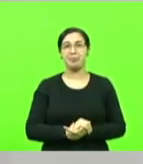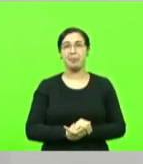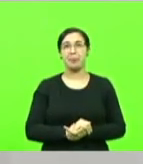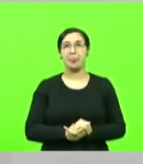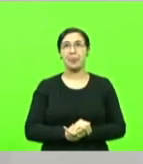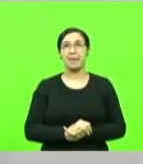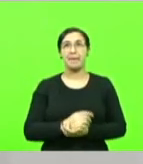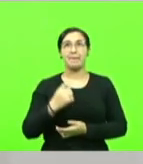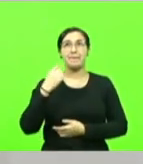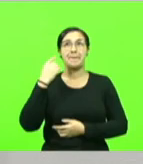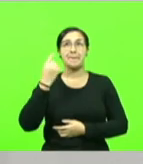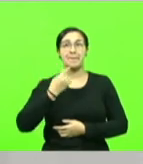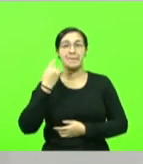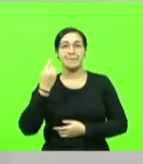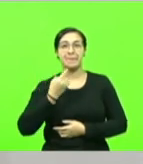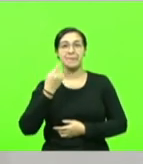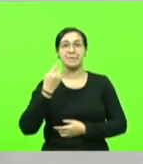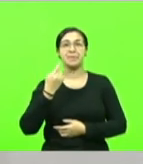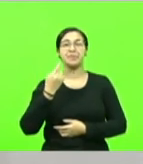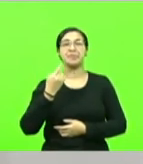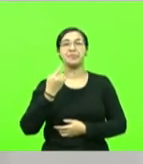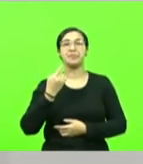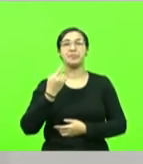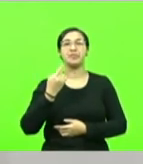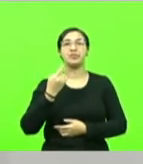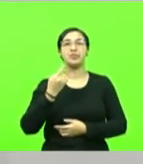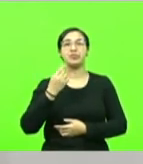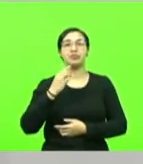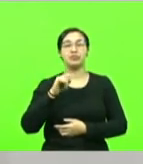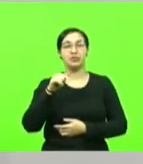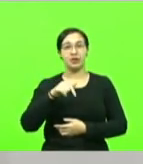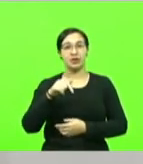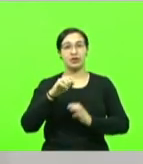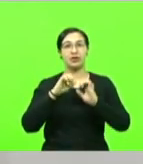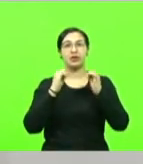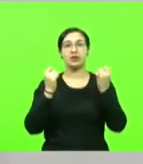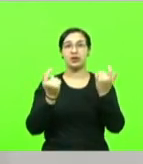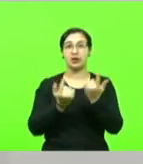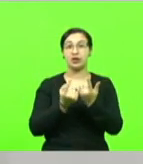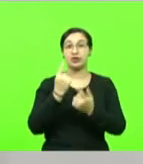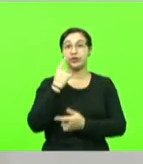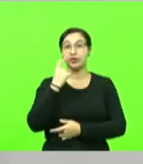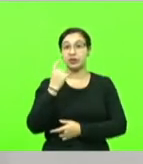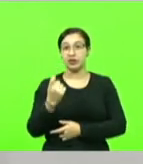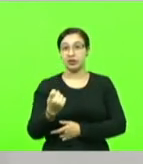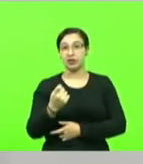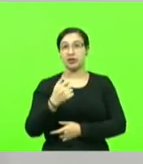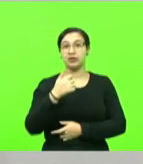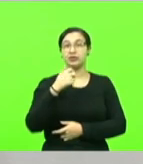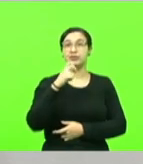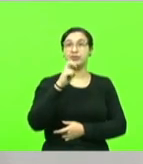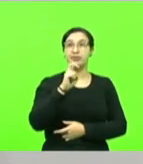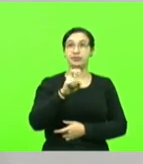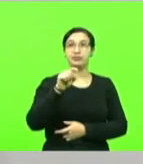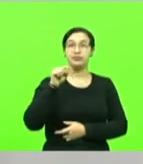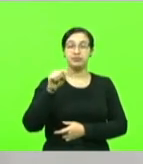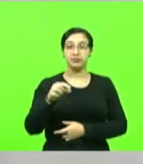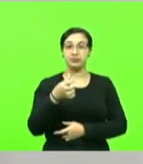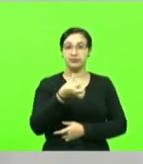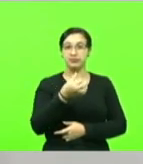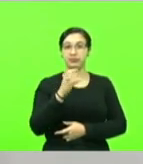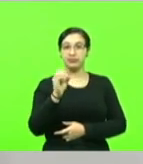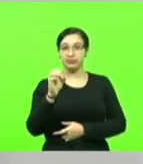deputado, coronel dessa casa, interessado no 5.600 de aumento, de reposição,